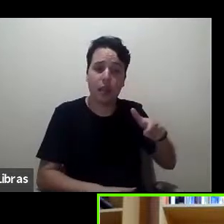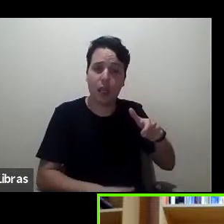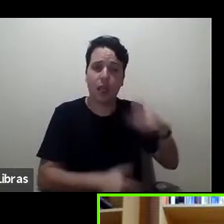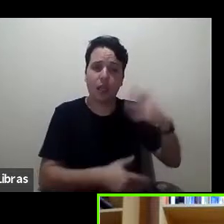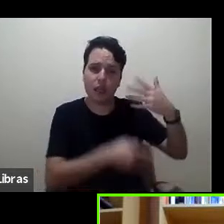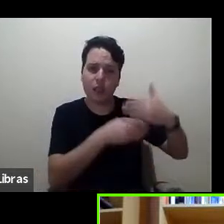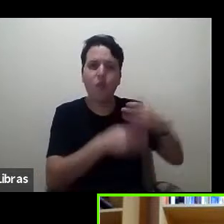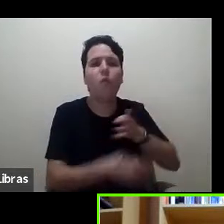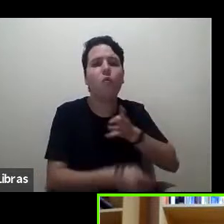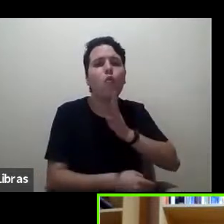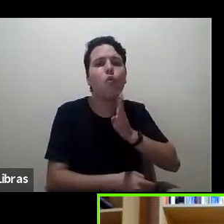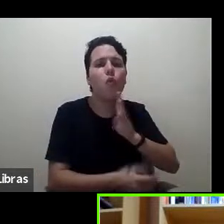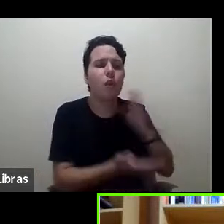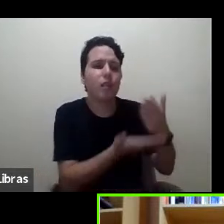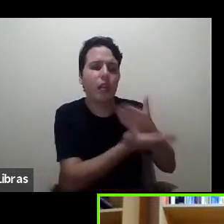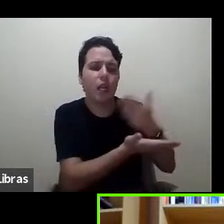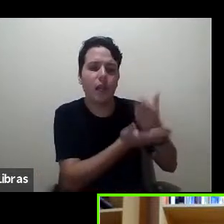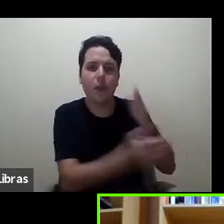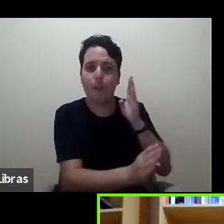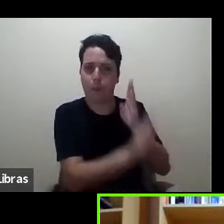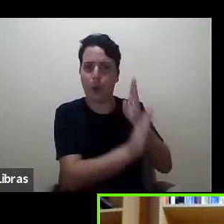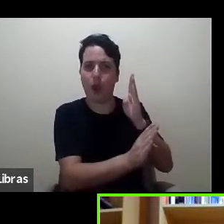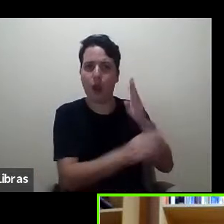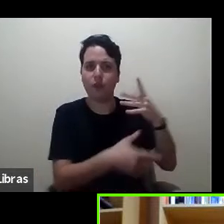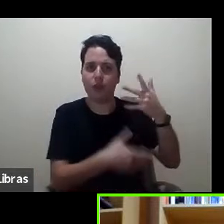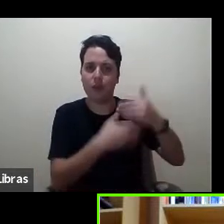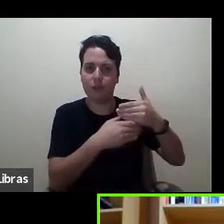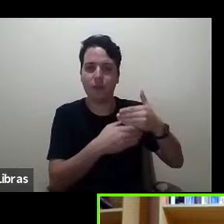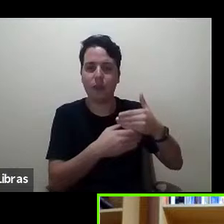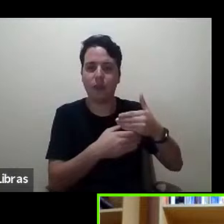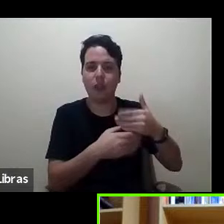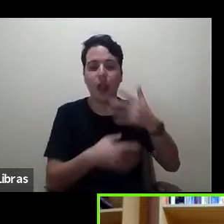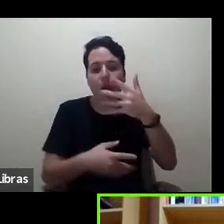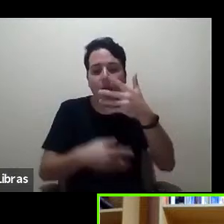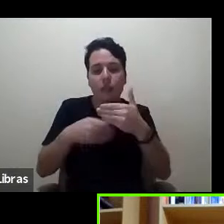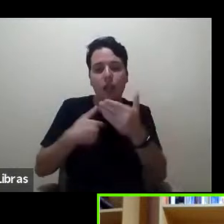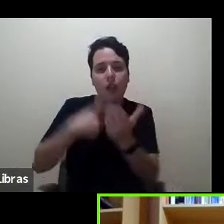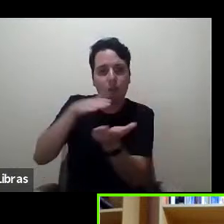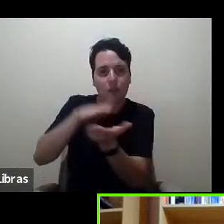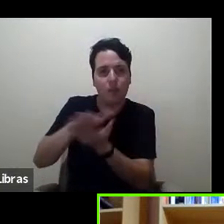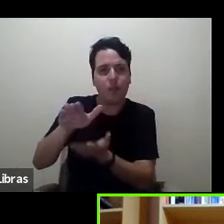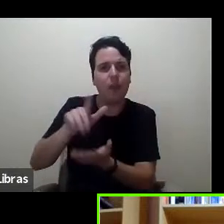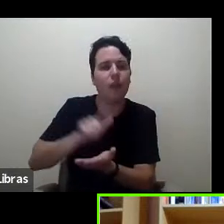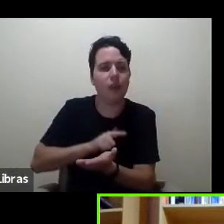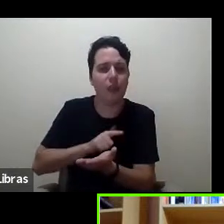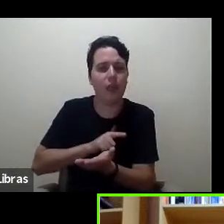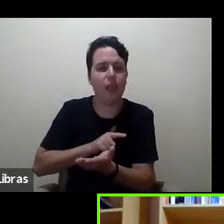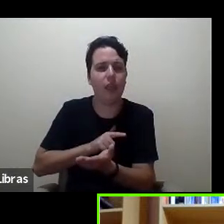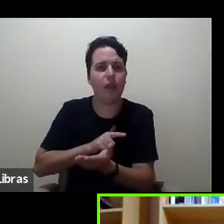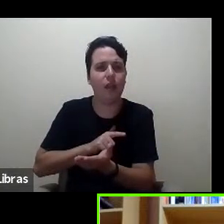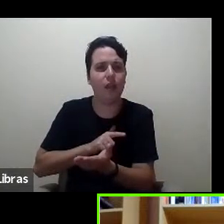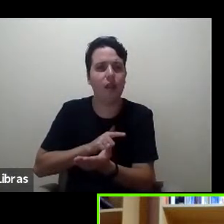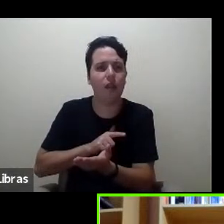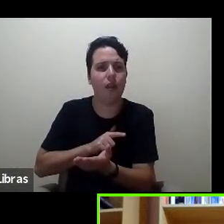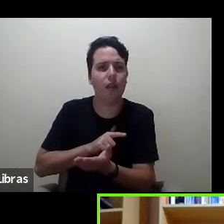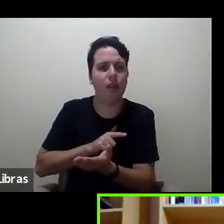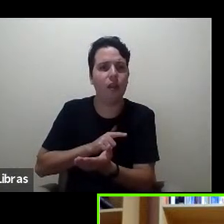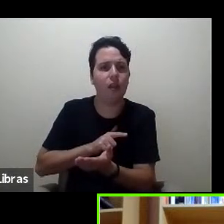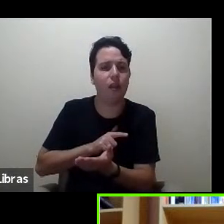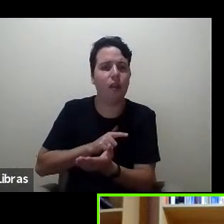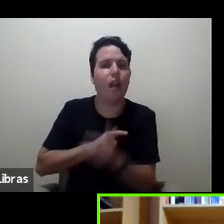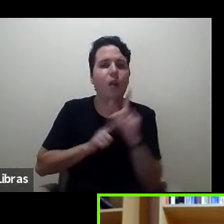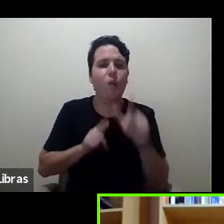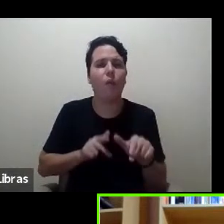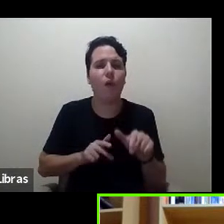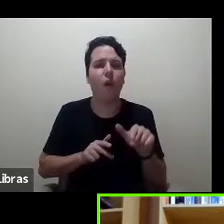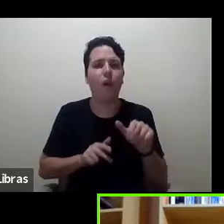conhecem os livros pelas resenhas, a resenha que eu publiquei tem citações, o que eu acho curioso, e Gustavo falou